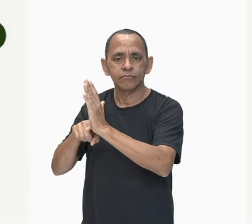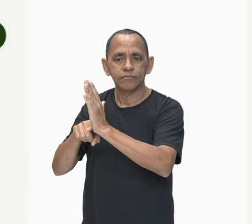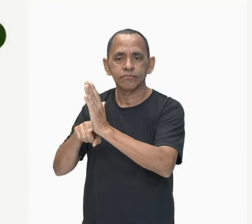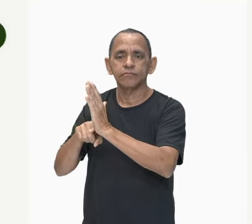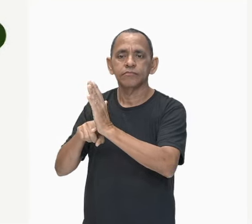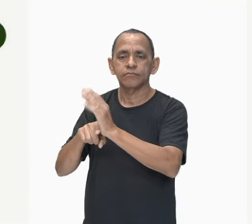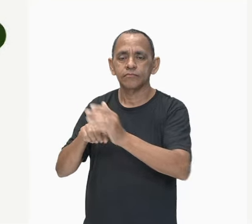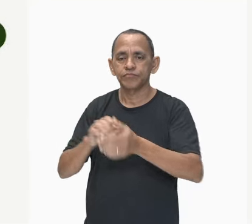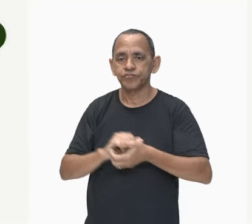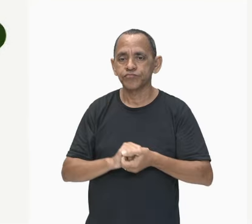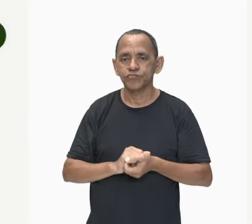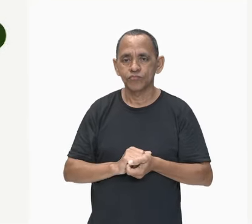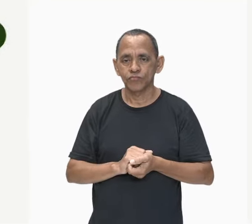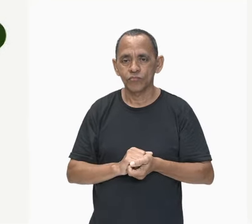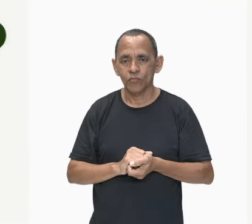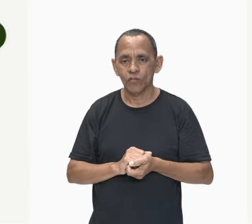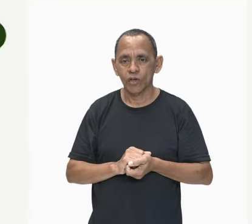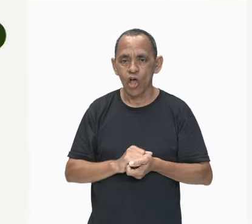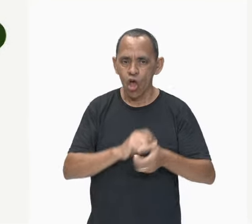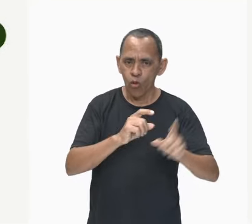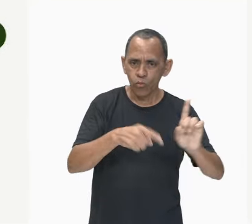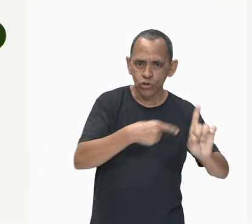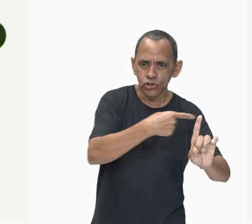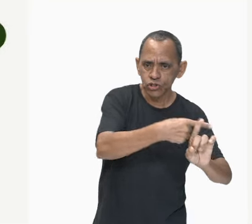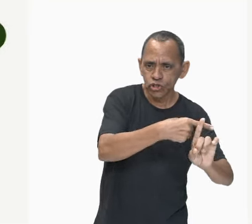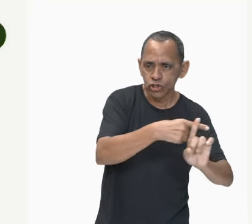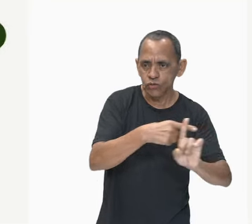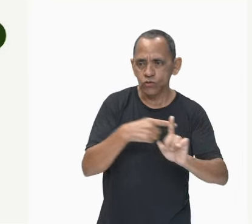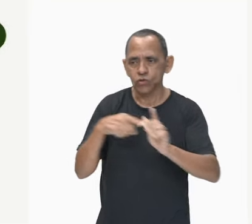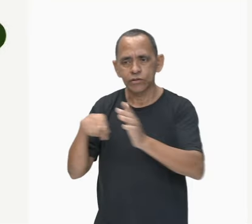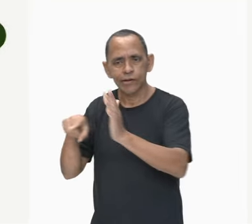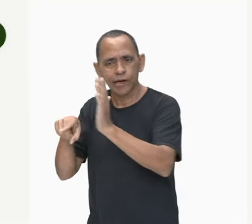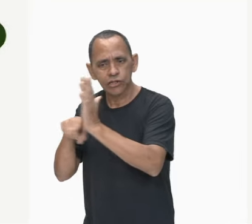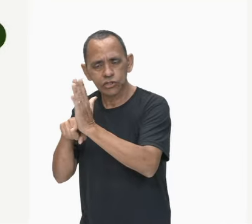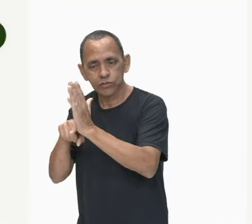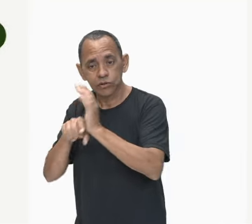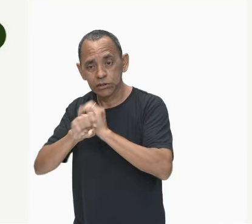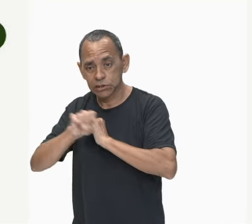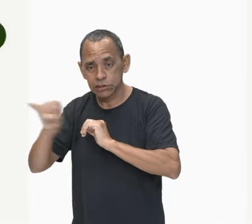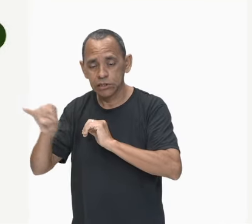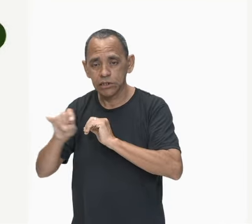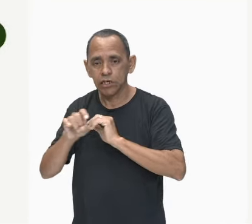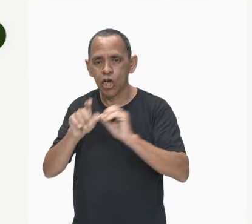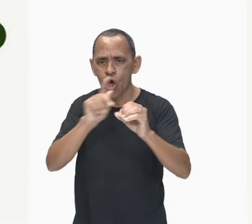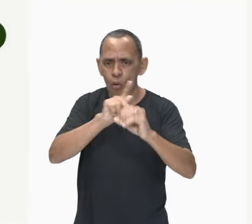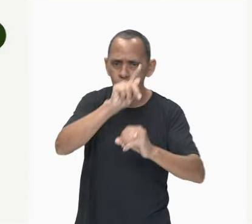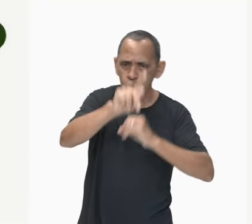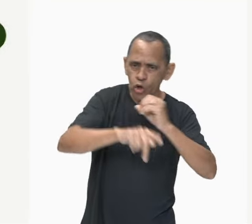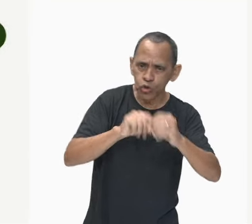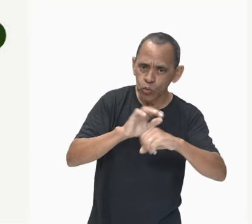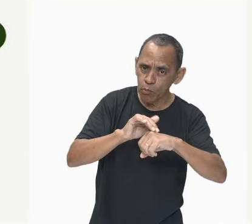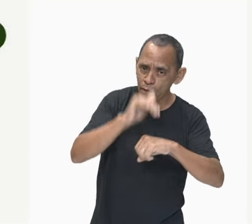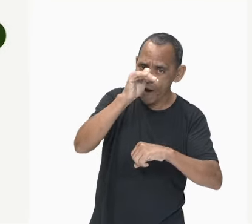positivamente, se possuir mais prótons que elétrons. Então, neste caso aqui, eu tenho,